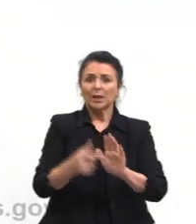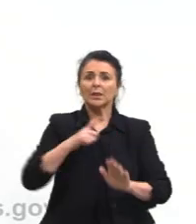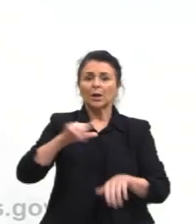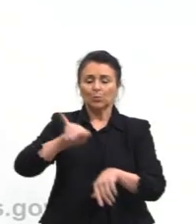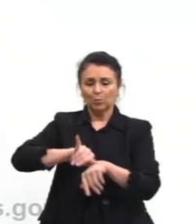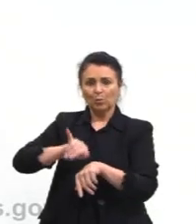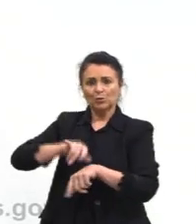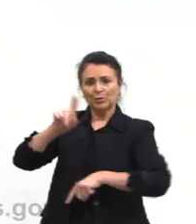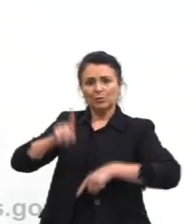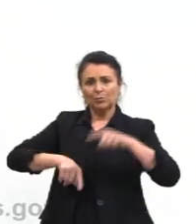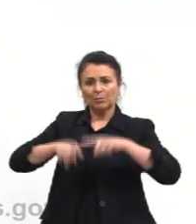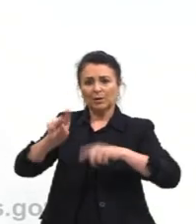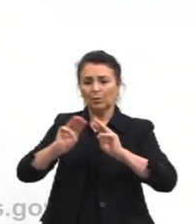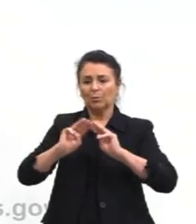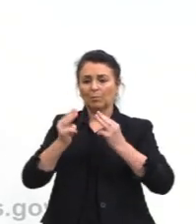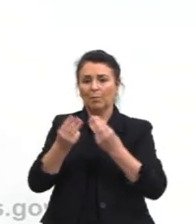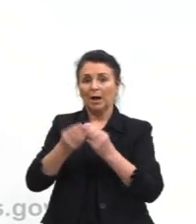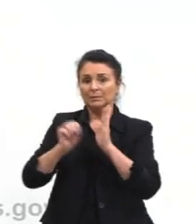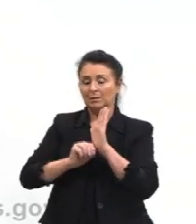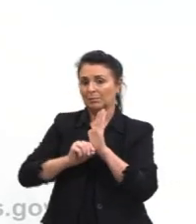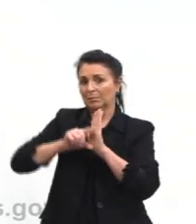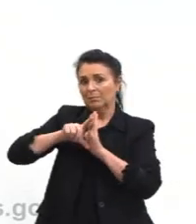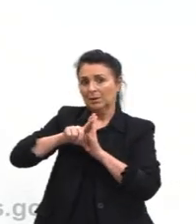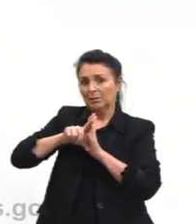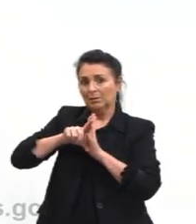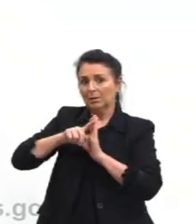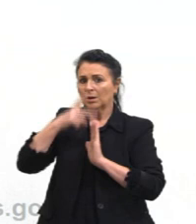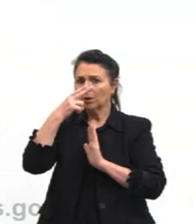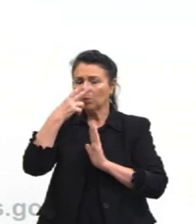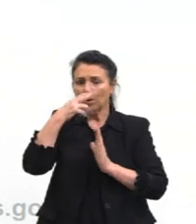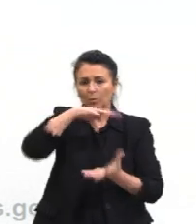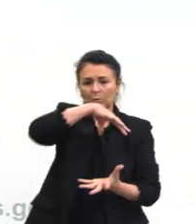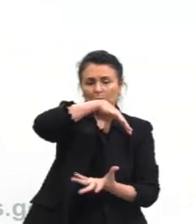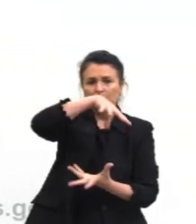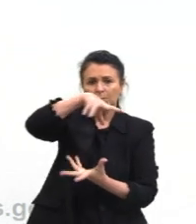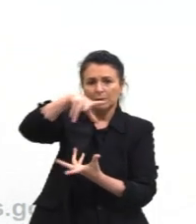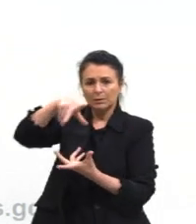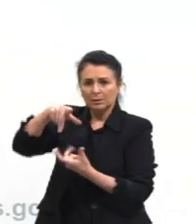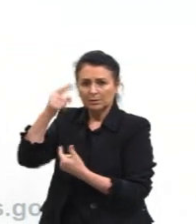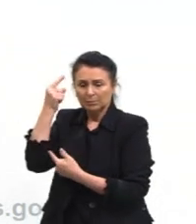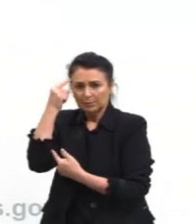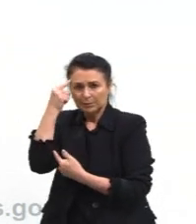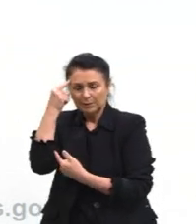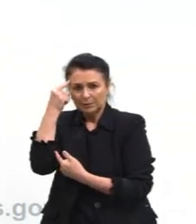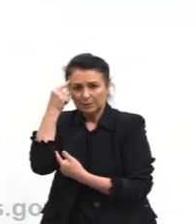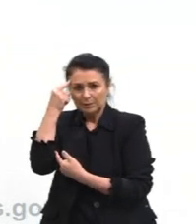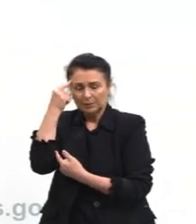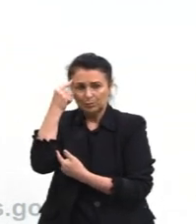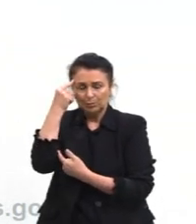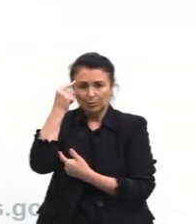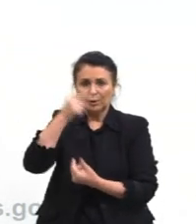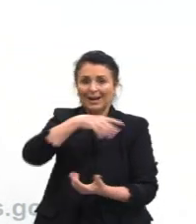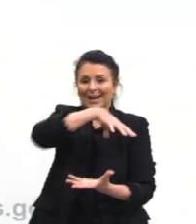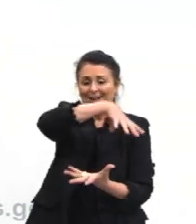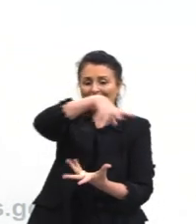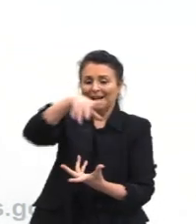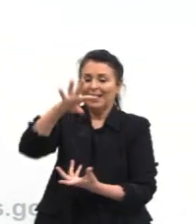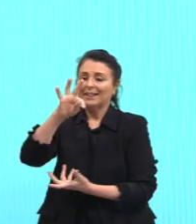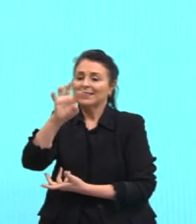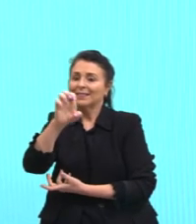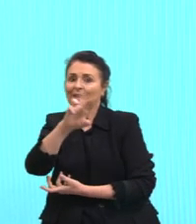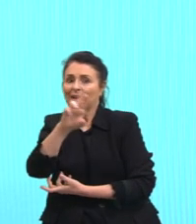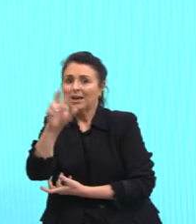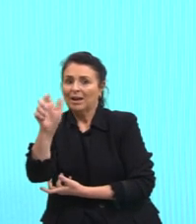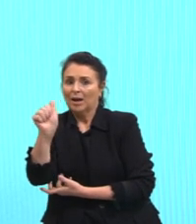objeto, então, de massa maior. Como acontece com os planetas, né? Pensando que aqui fosse a Terra e aqui fosse a Lua. Então,